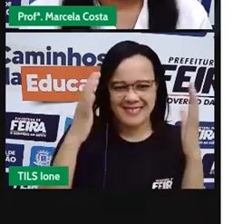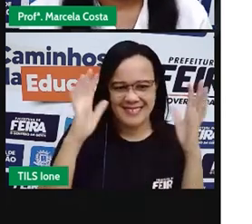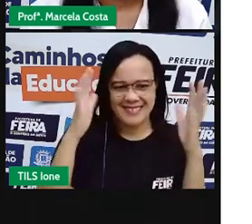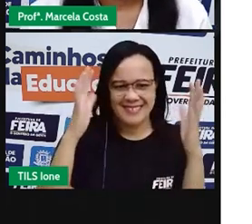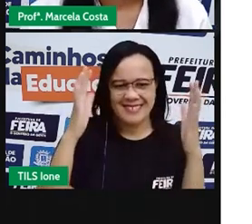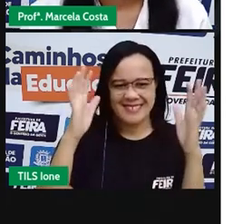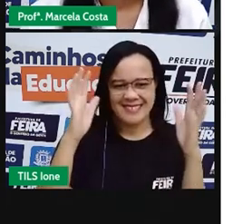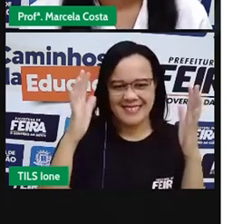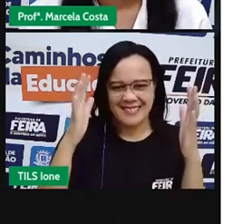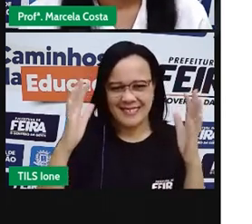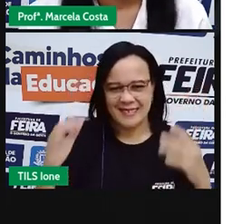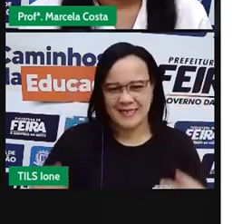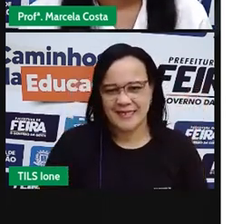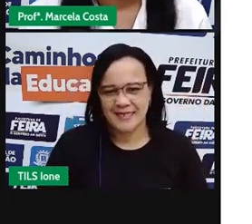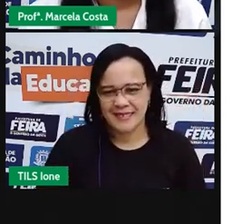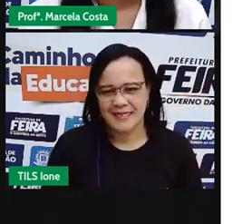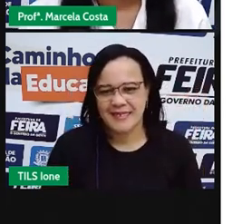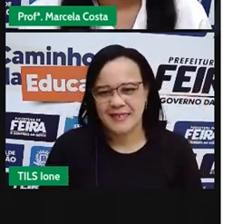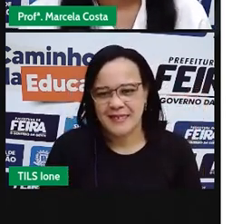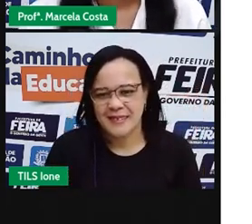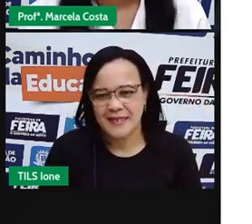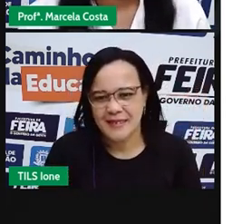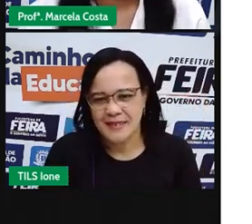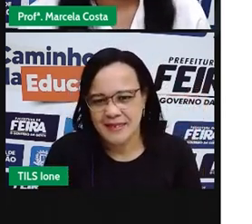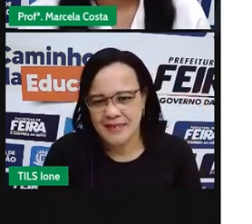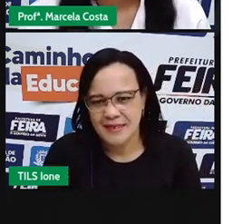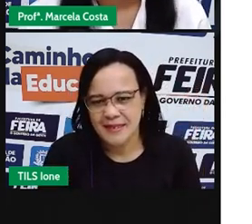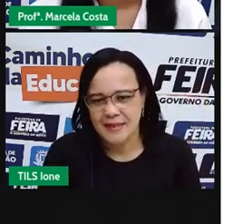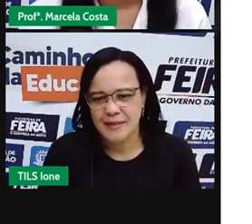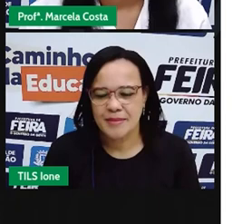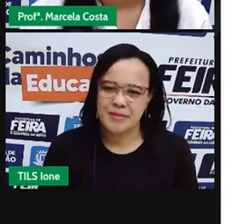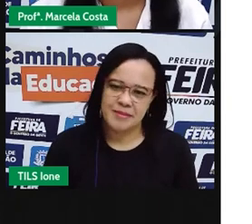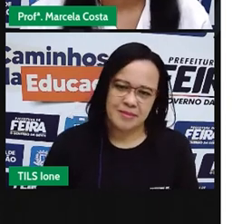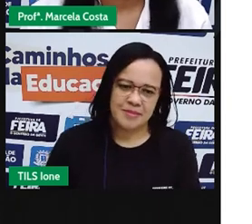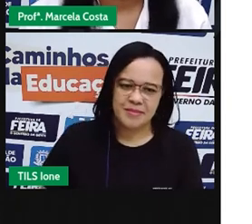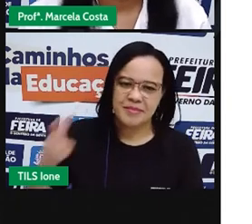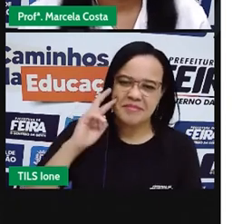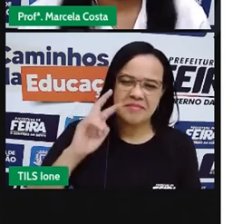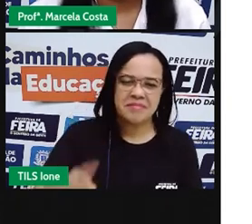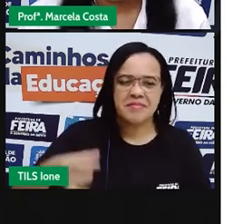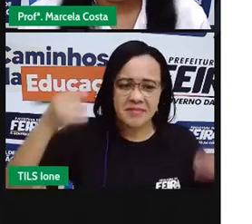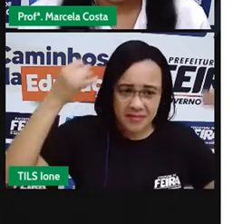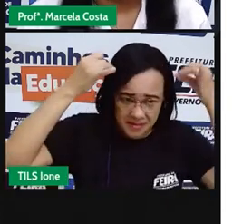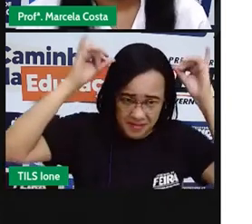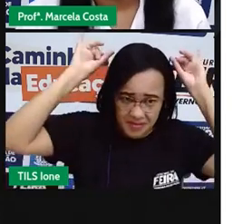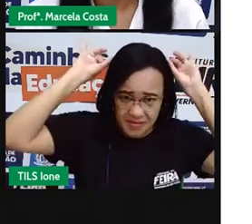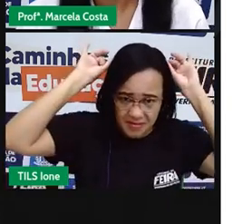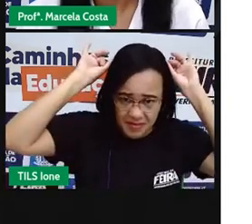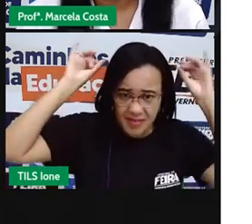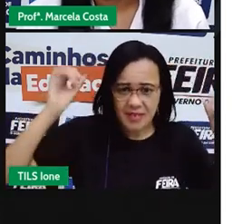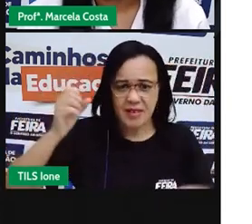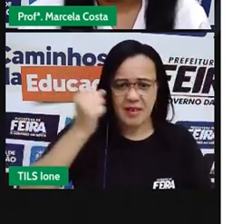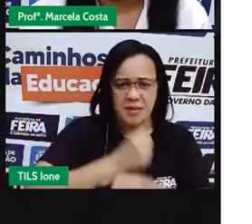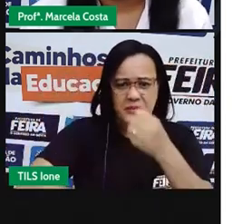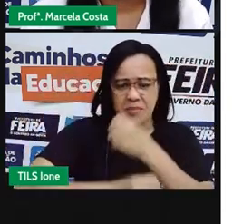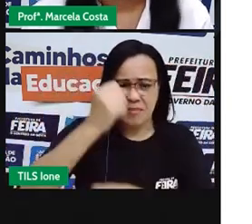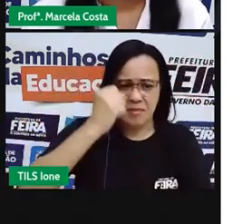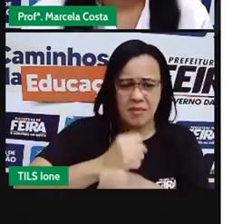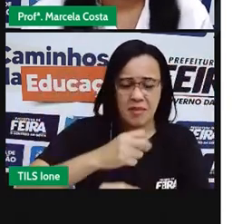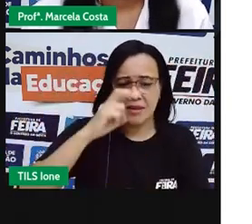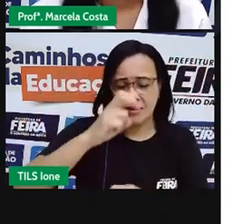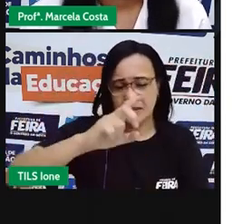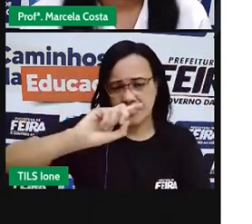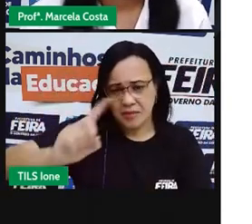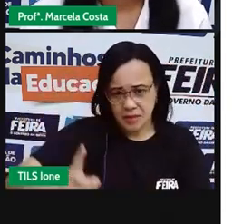Vaca. A vaca foi domesticada há mais de 5 mil anos. na antiguidade